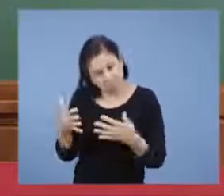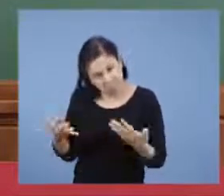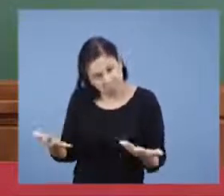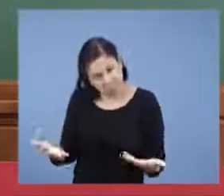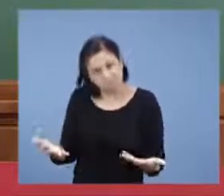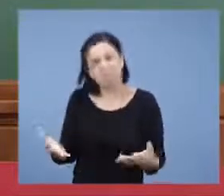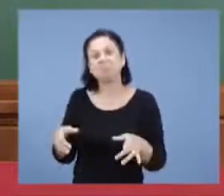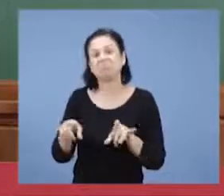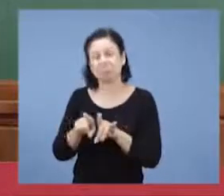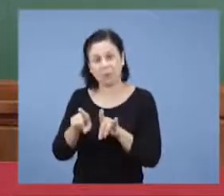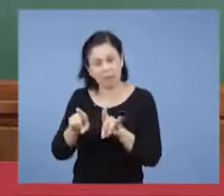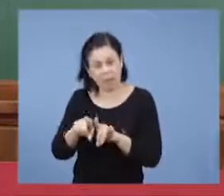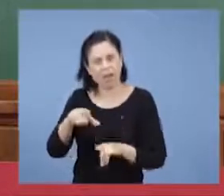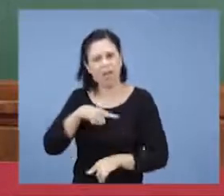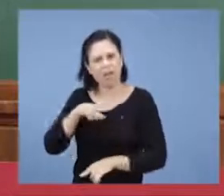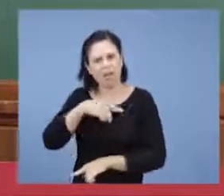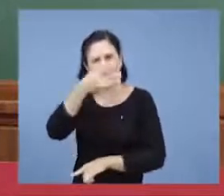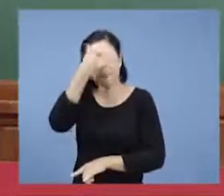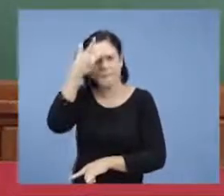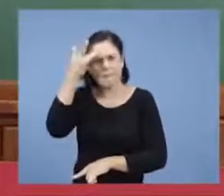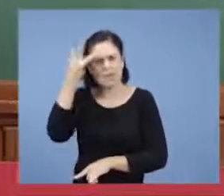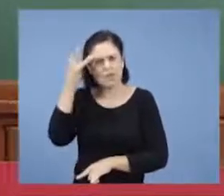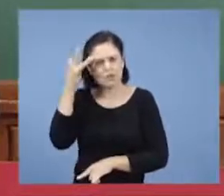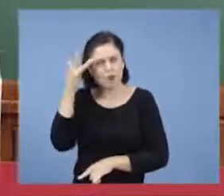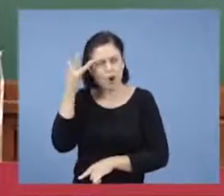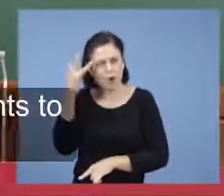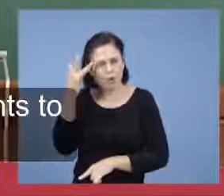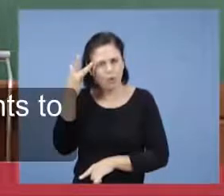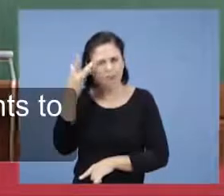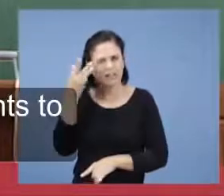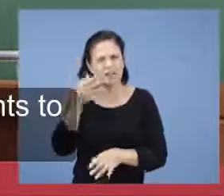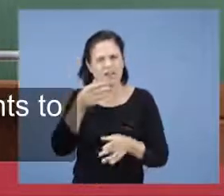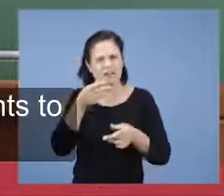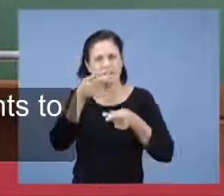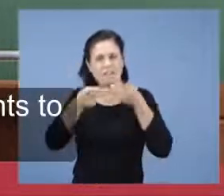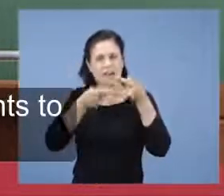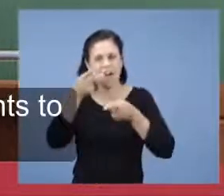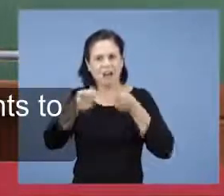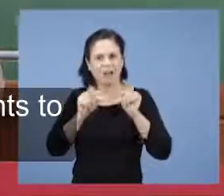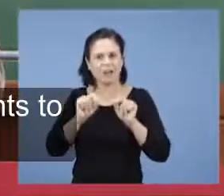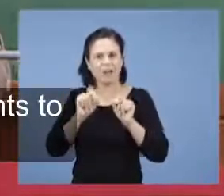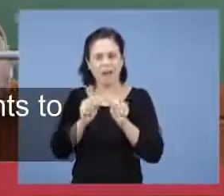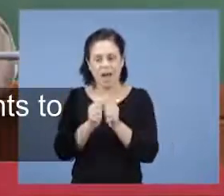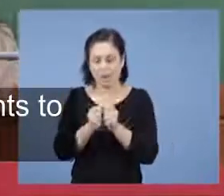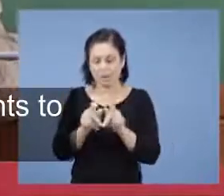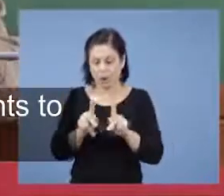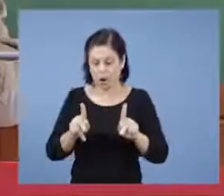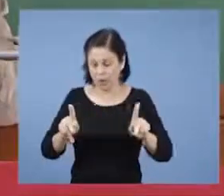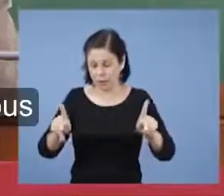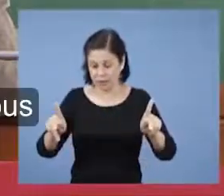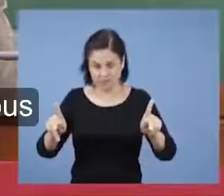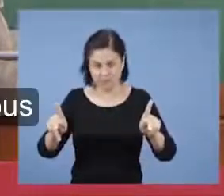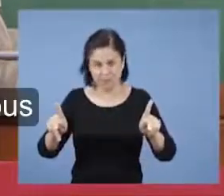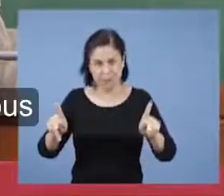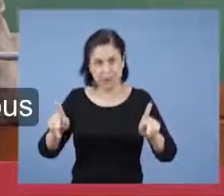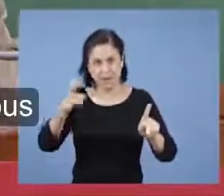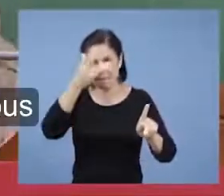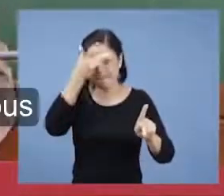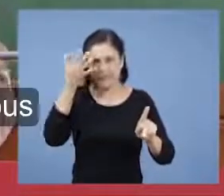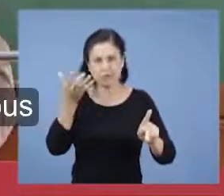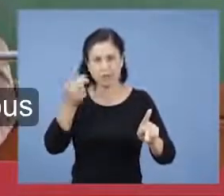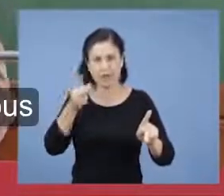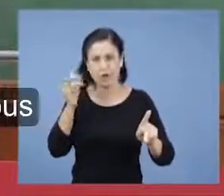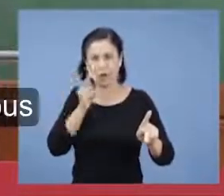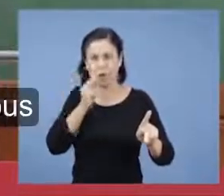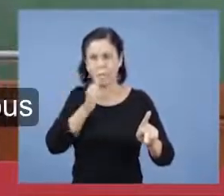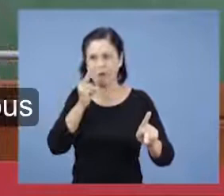comentários, que as pessoas interessam muito, quando falam Apocalipse, todo mundo quer saber de novidade.